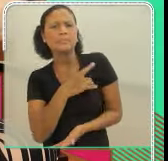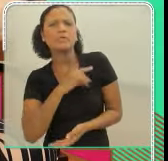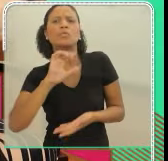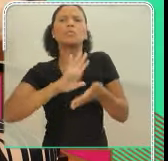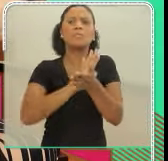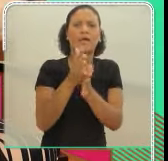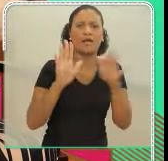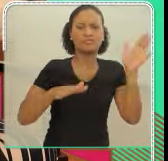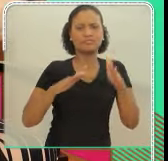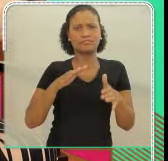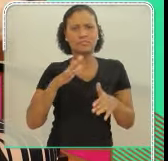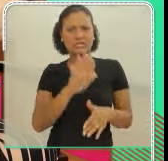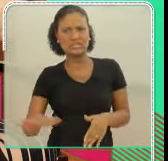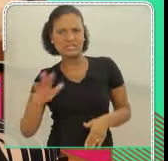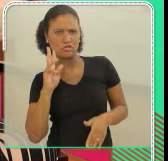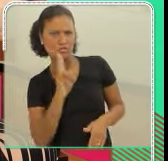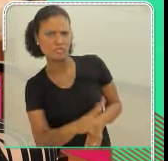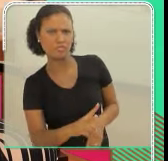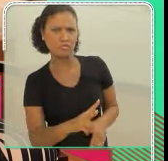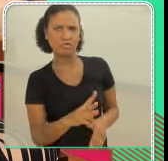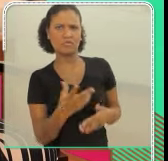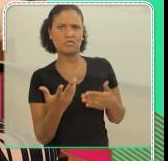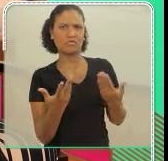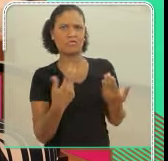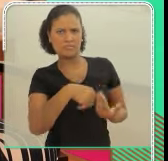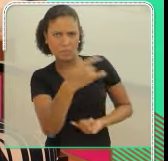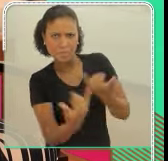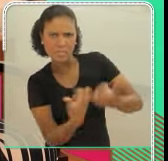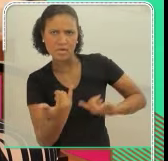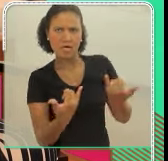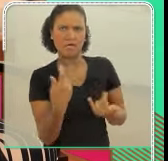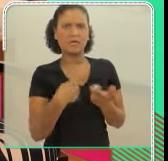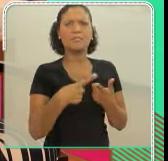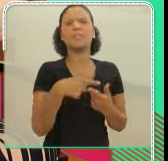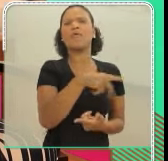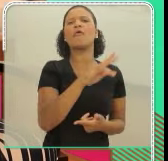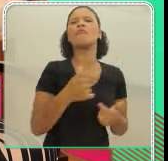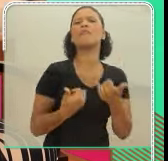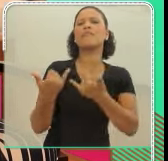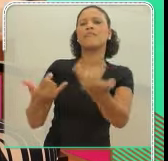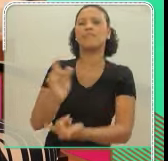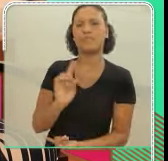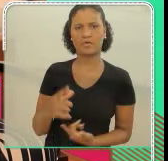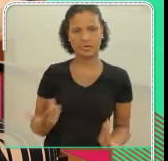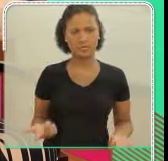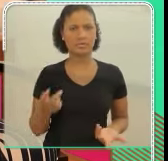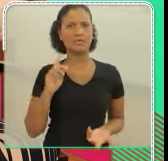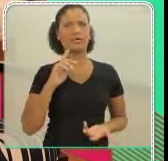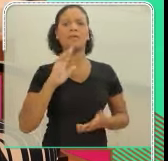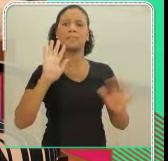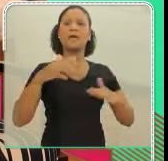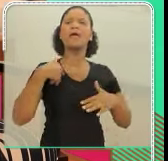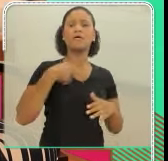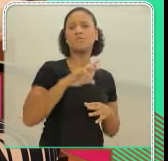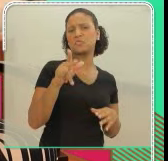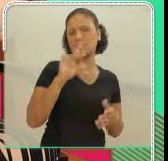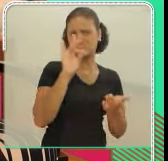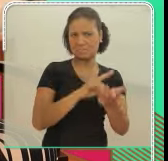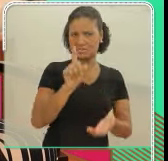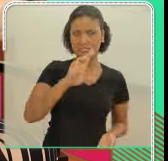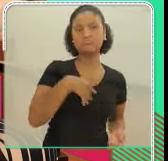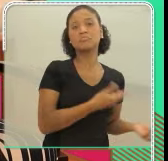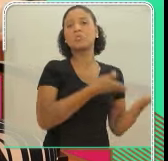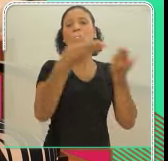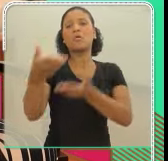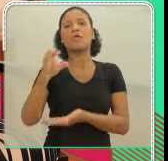nunca teve preconceito, eu tinha medo das pessoas terem um preconceito. Eu ficava assim, ah, será que as outras crianças vão querer brincar com